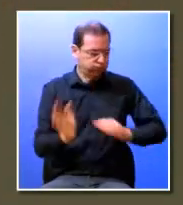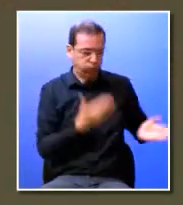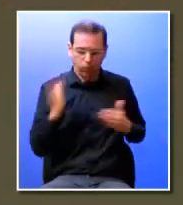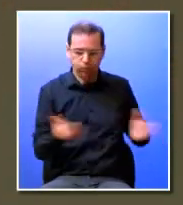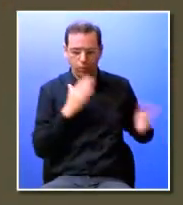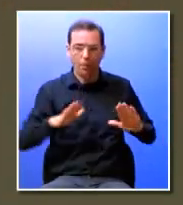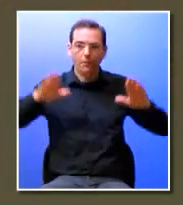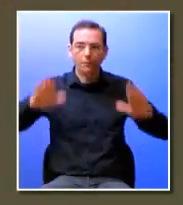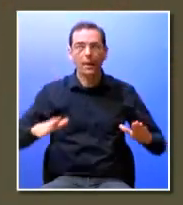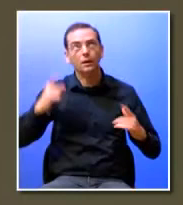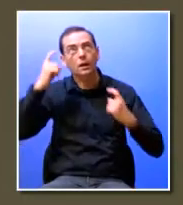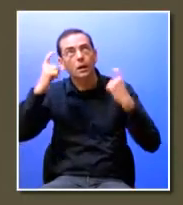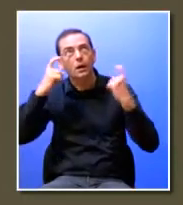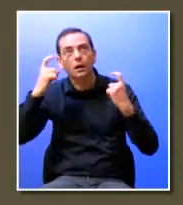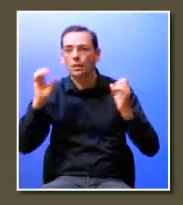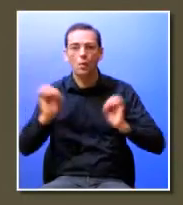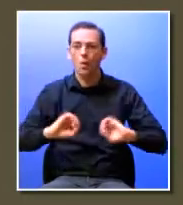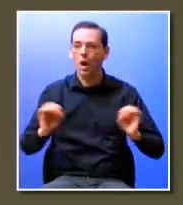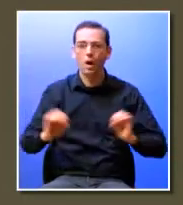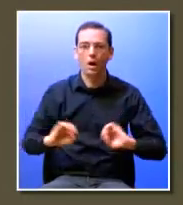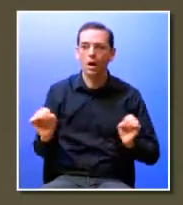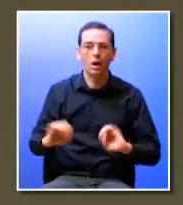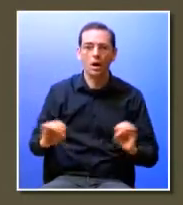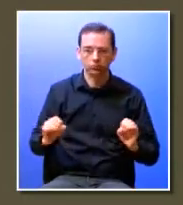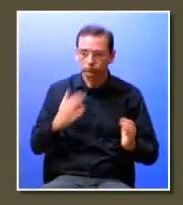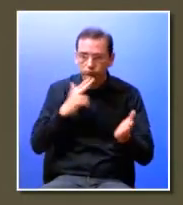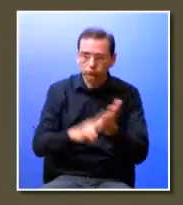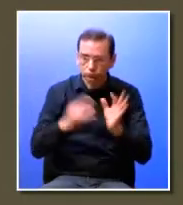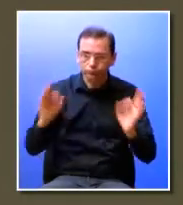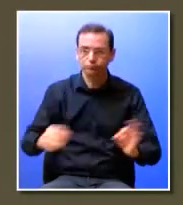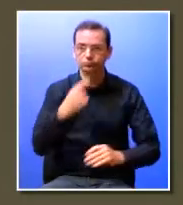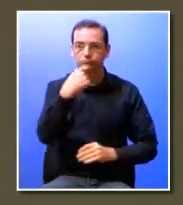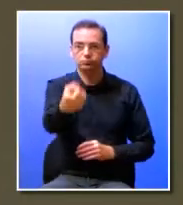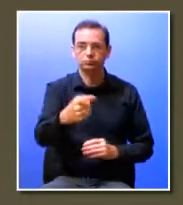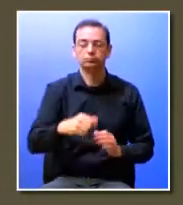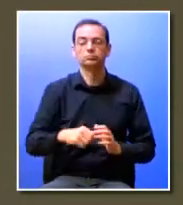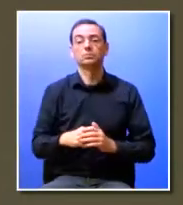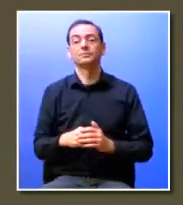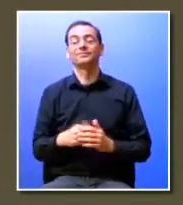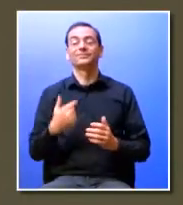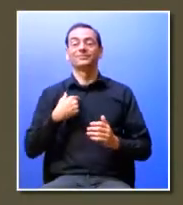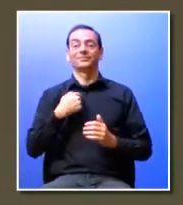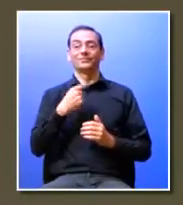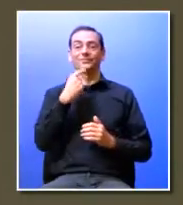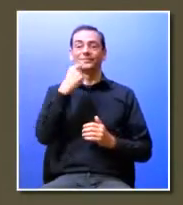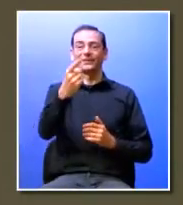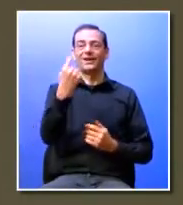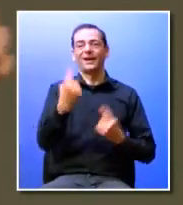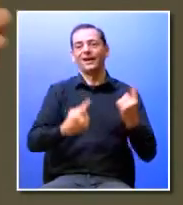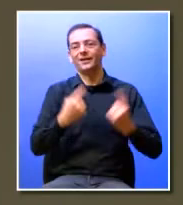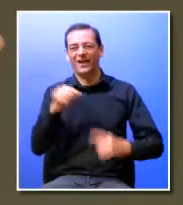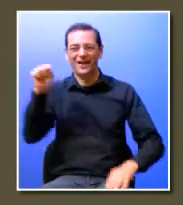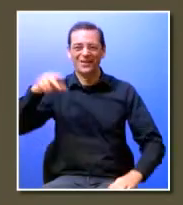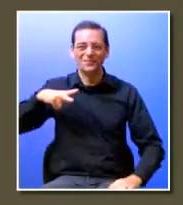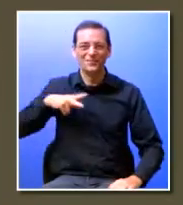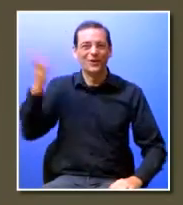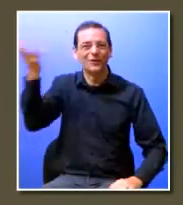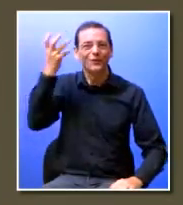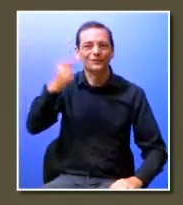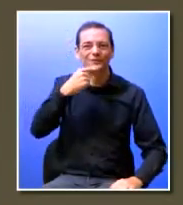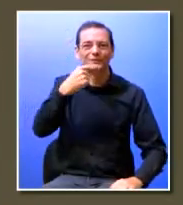paramos para pensar e não paramos mesmo e não paramos mesmo e é preciso e quando nós dizemos aquela expressão muito portuguesa de